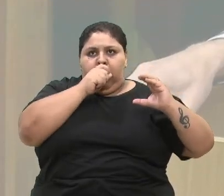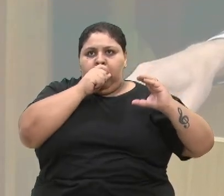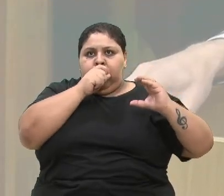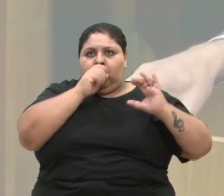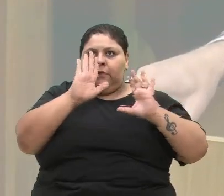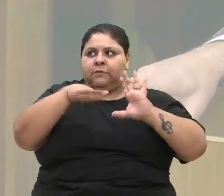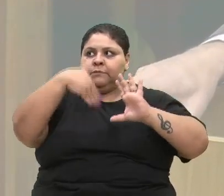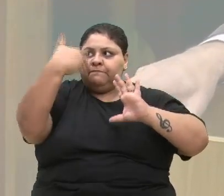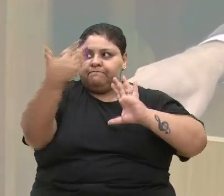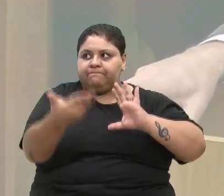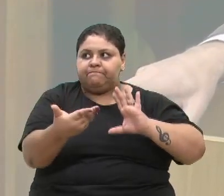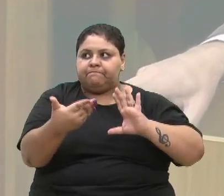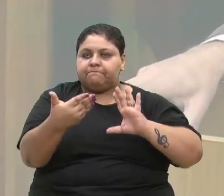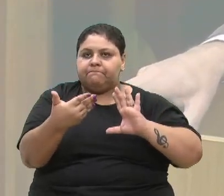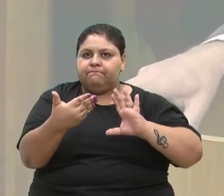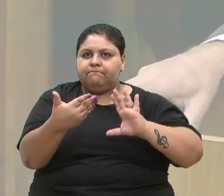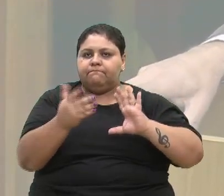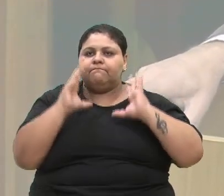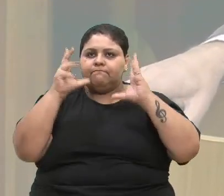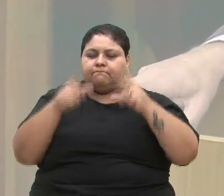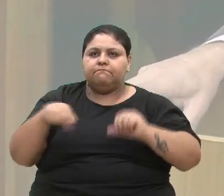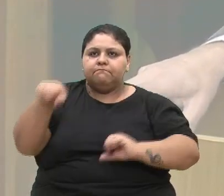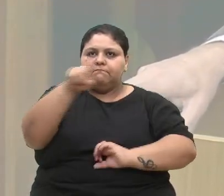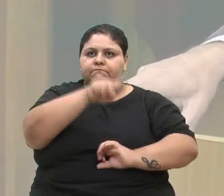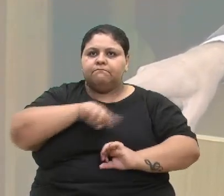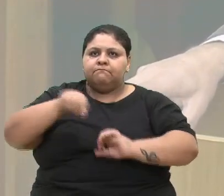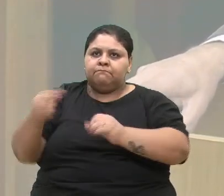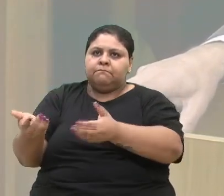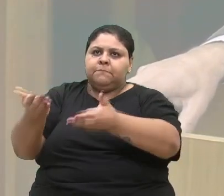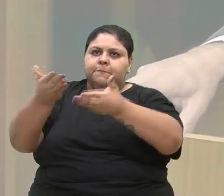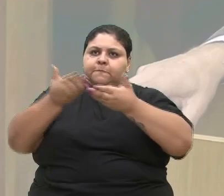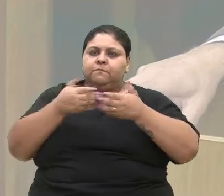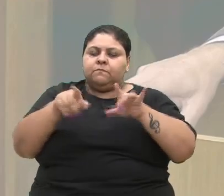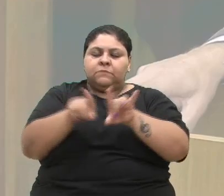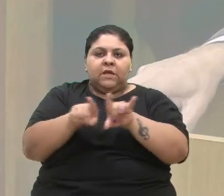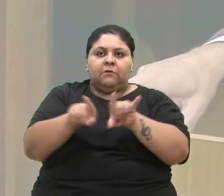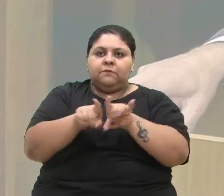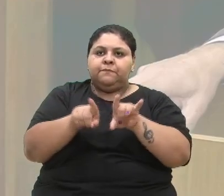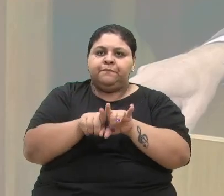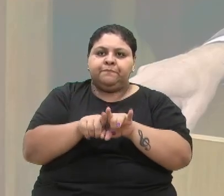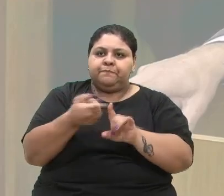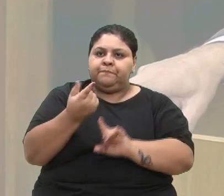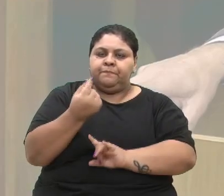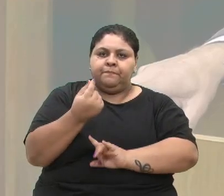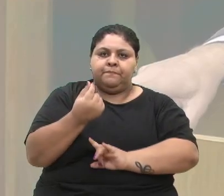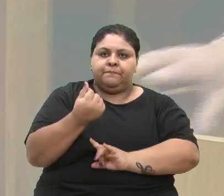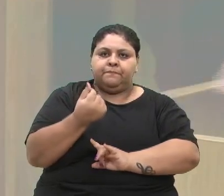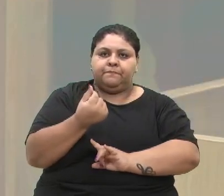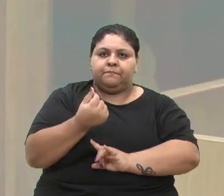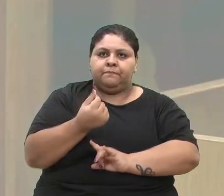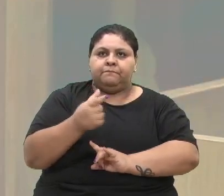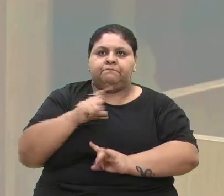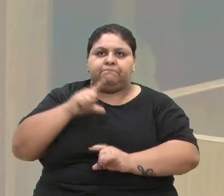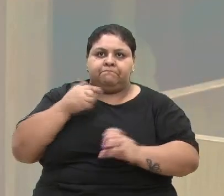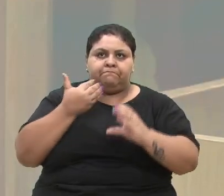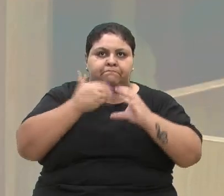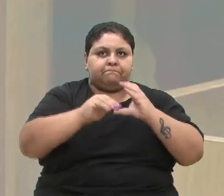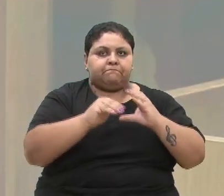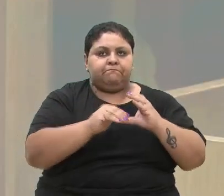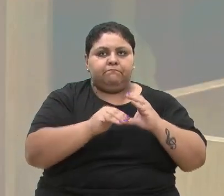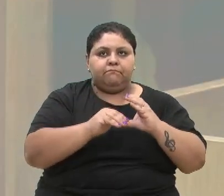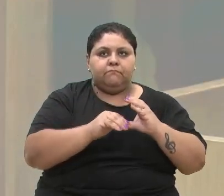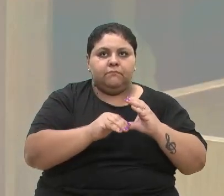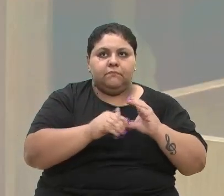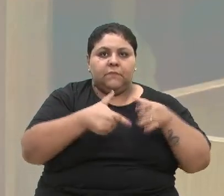próximo, para nós. Todos nós recebemos nossos subsídios, nossos valores aqui. Quem encaminha a folha de pagamento?